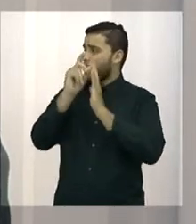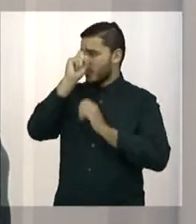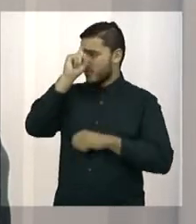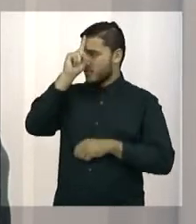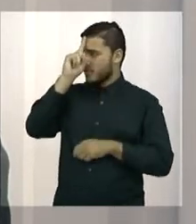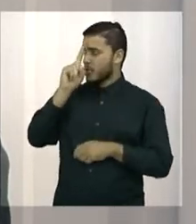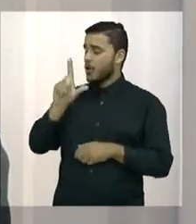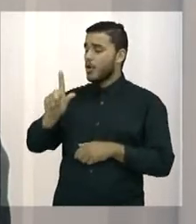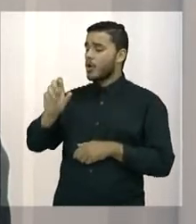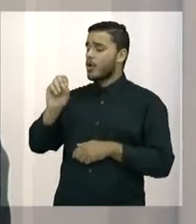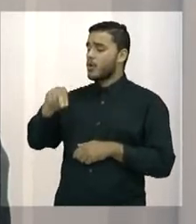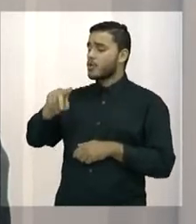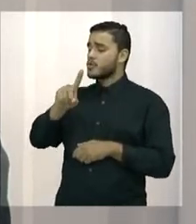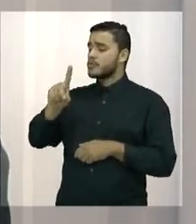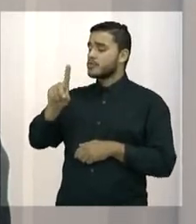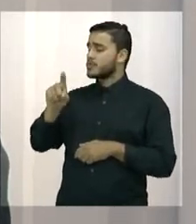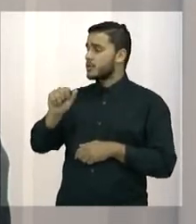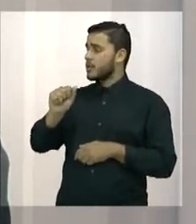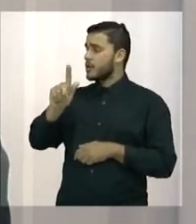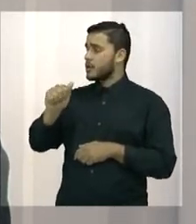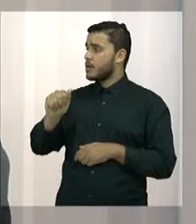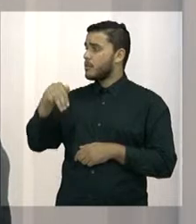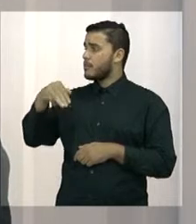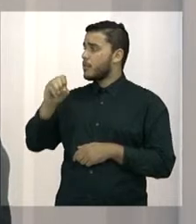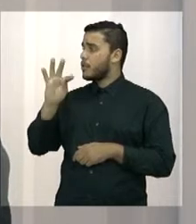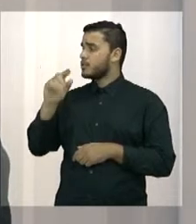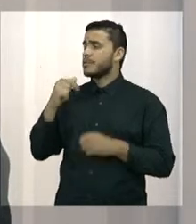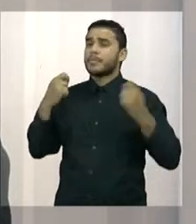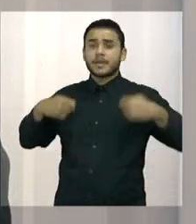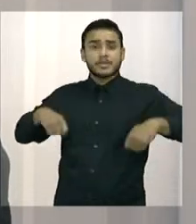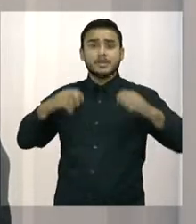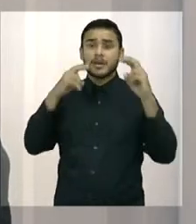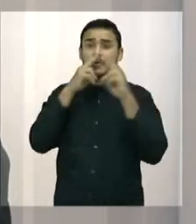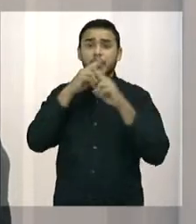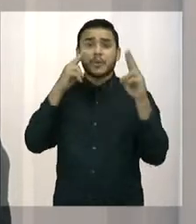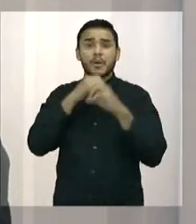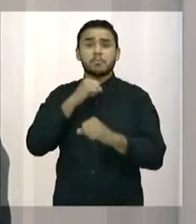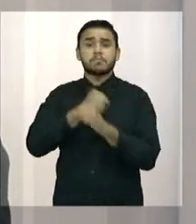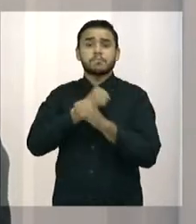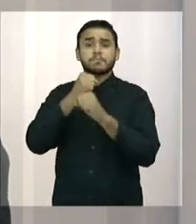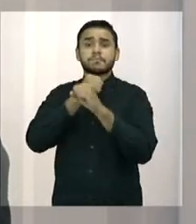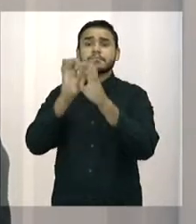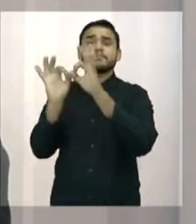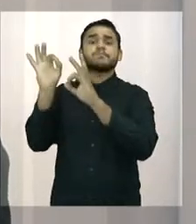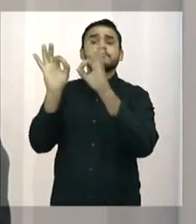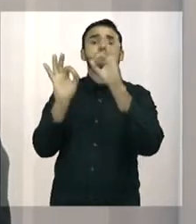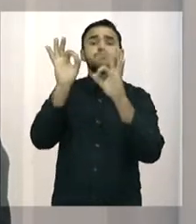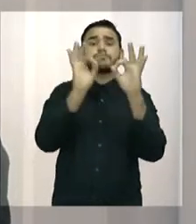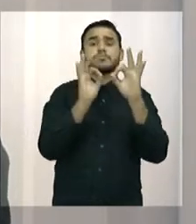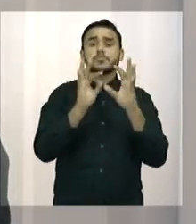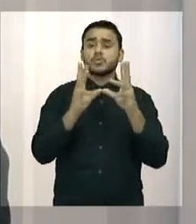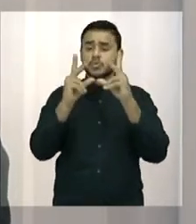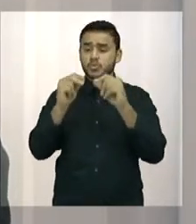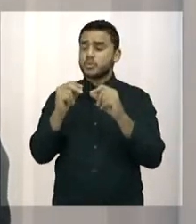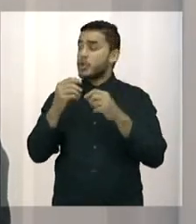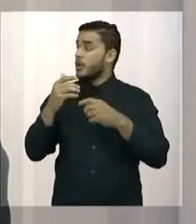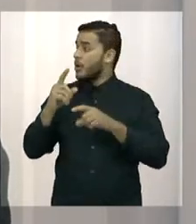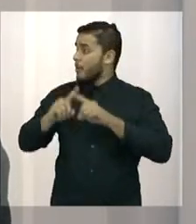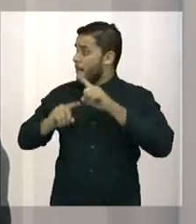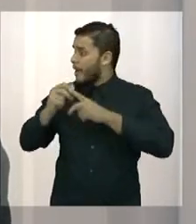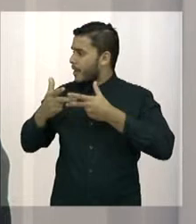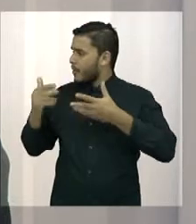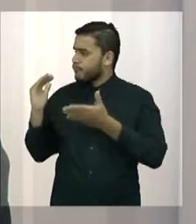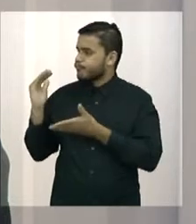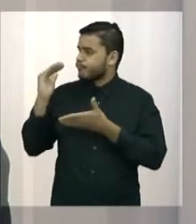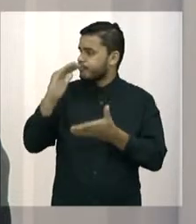E nós estamos precisando, urgentemente, que aquele hospital seja reformado, seja aparelhado, porque